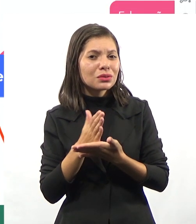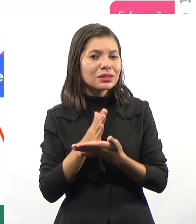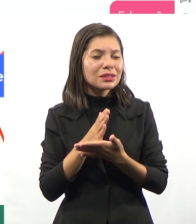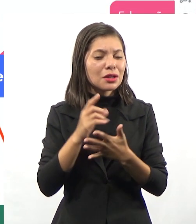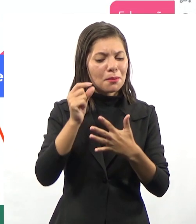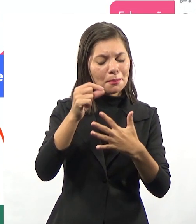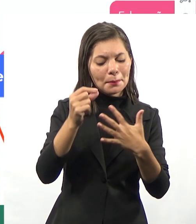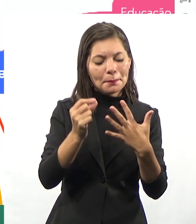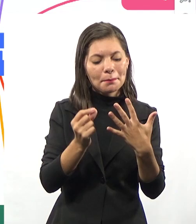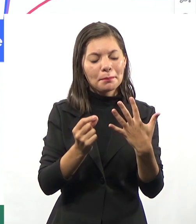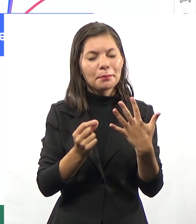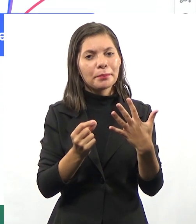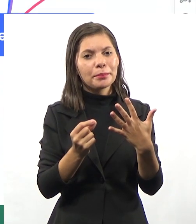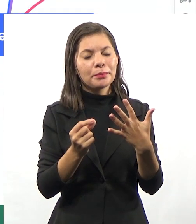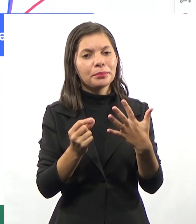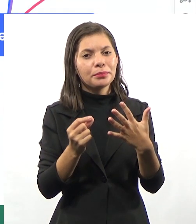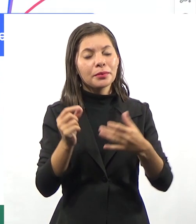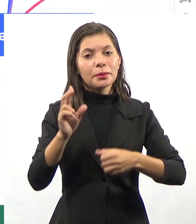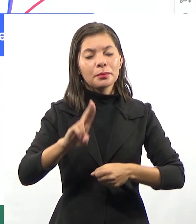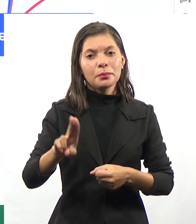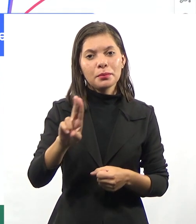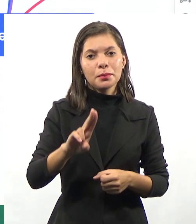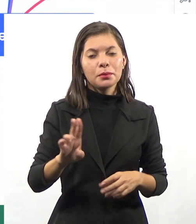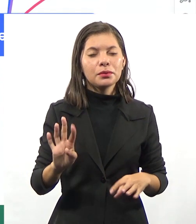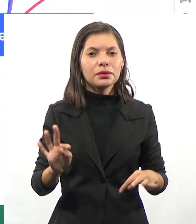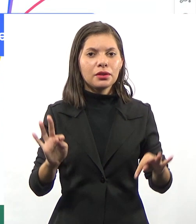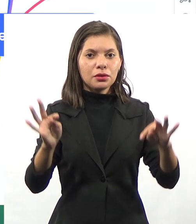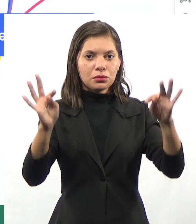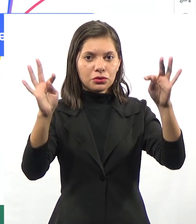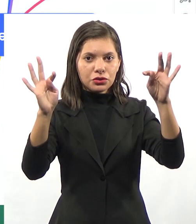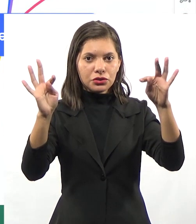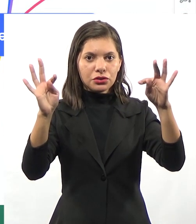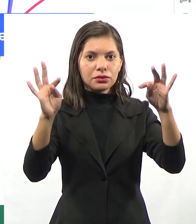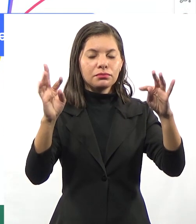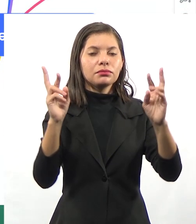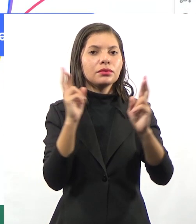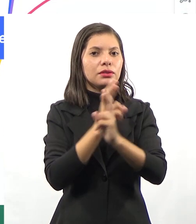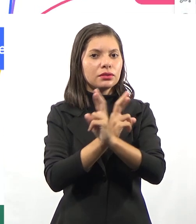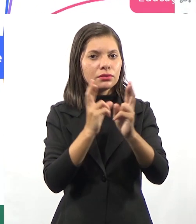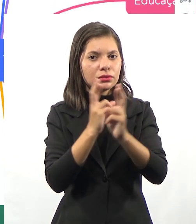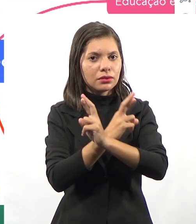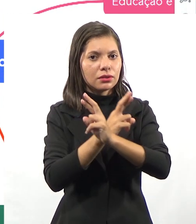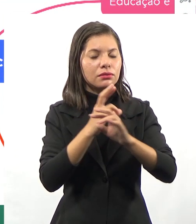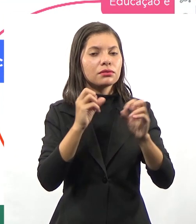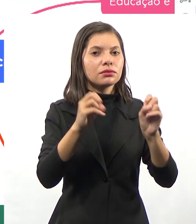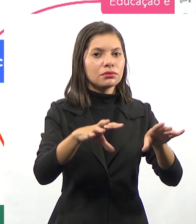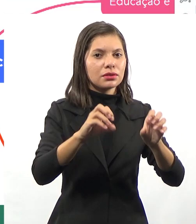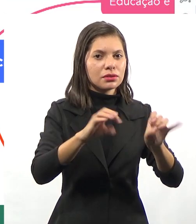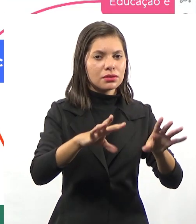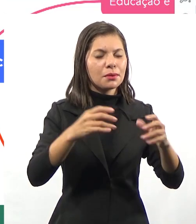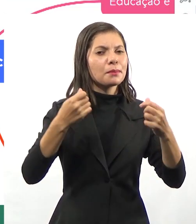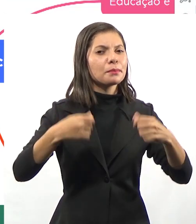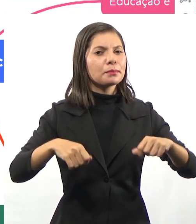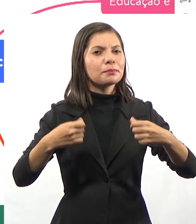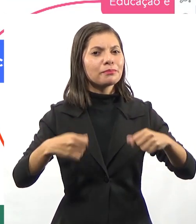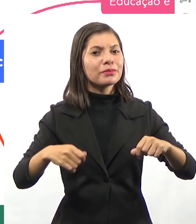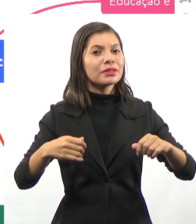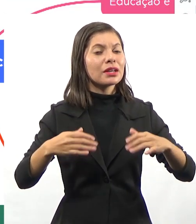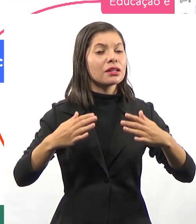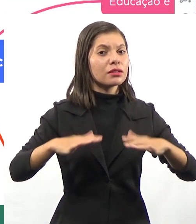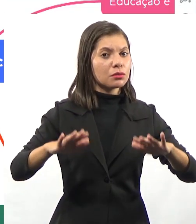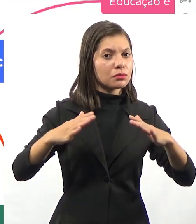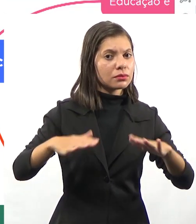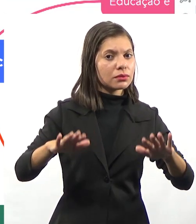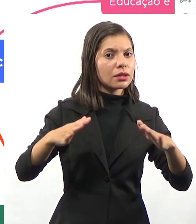pontos para o uso de tecnologias relacionadas à educação. A gente precisa tomar